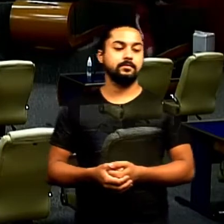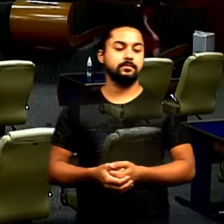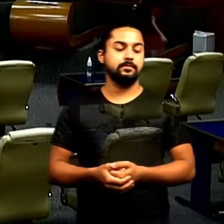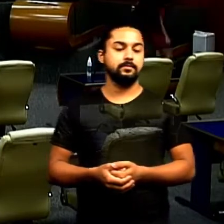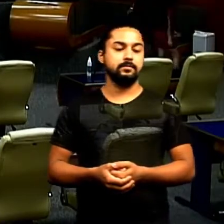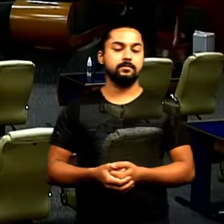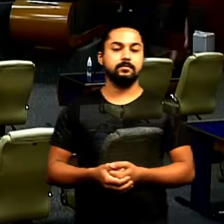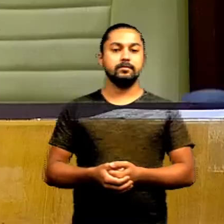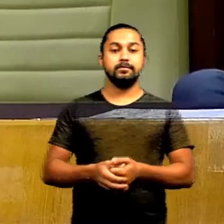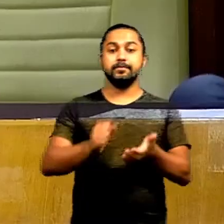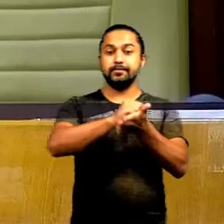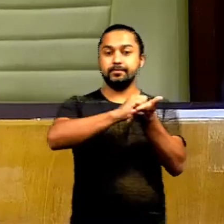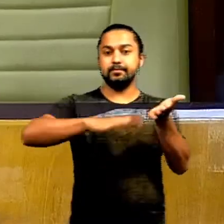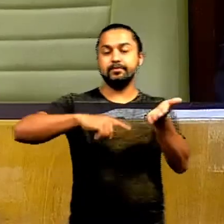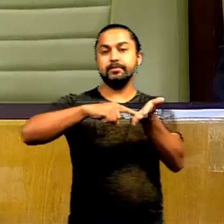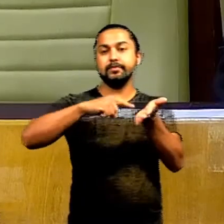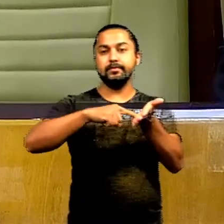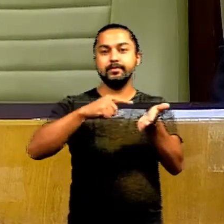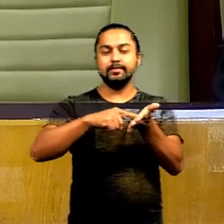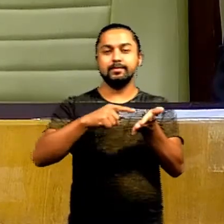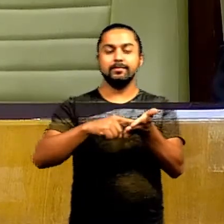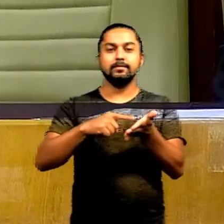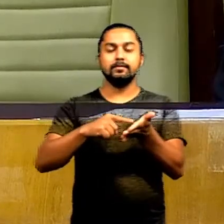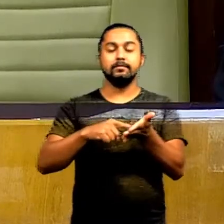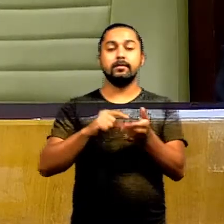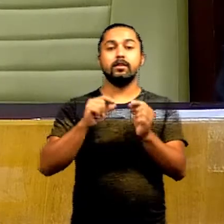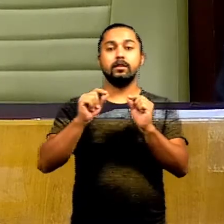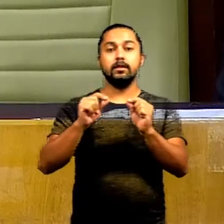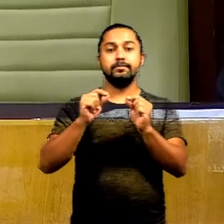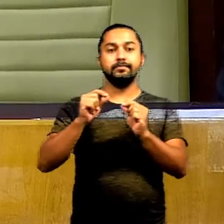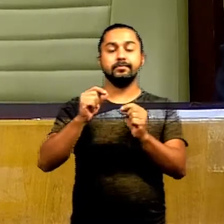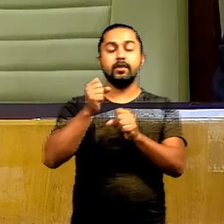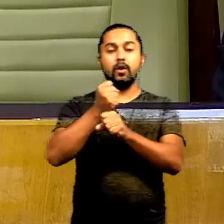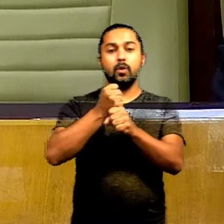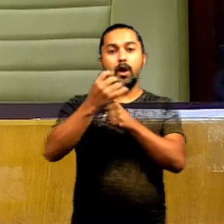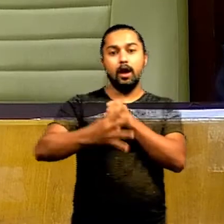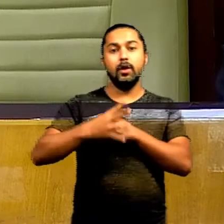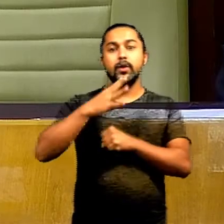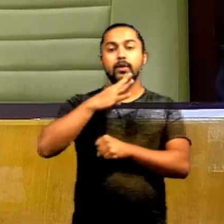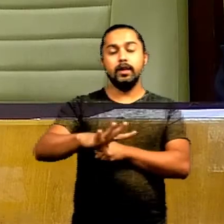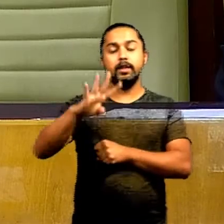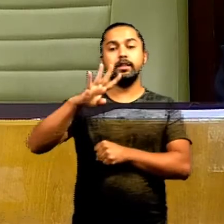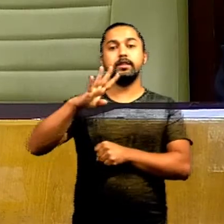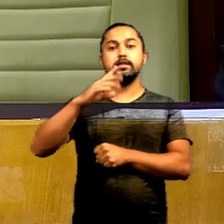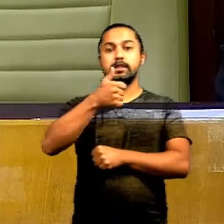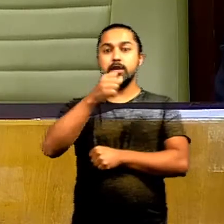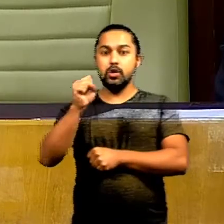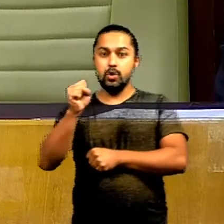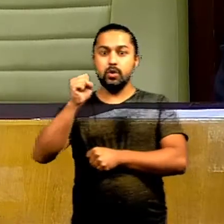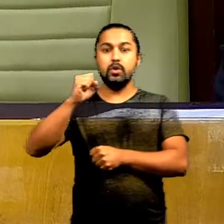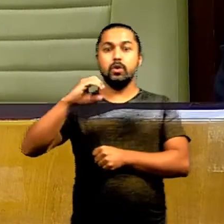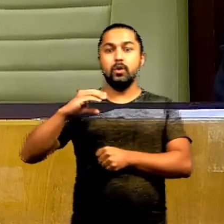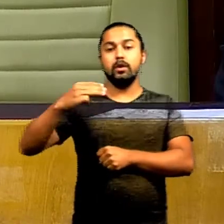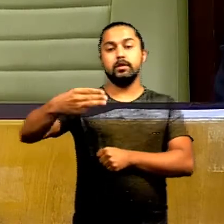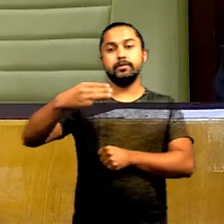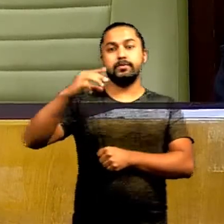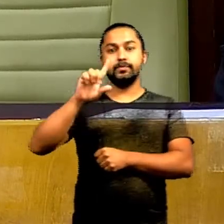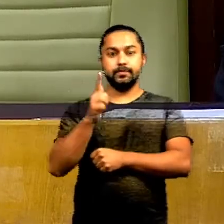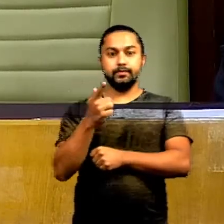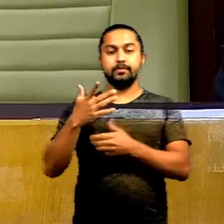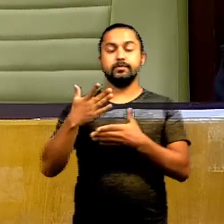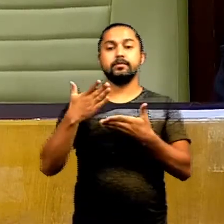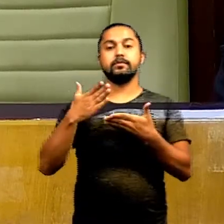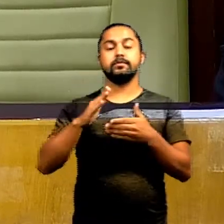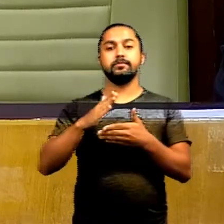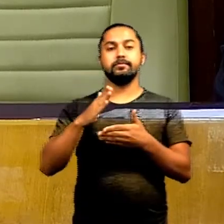Obrigado. Ata da 72ª Sessão Ordinária do 4º ano da 18ª Legislatura da Câmara Municipal de Goiânia,